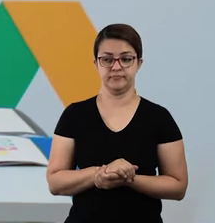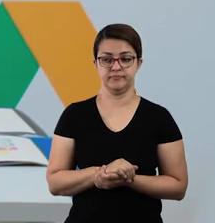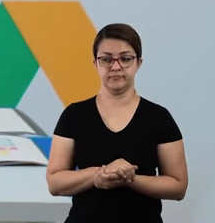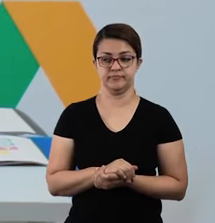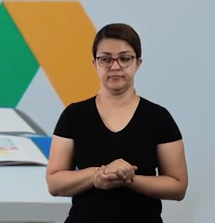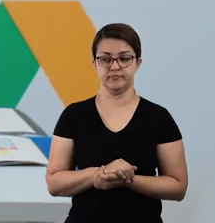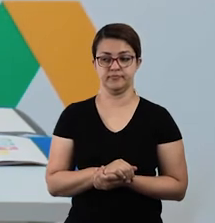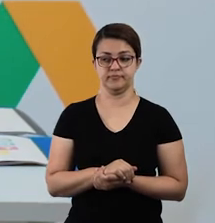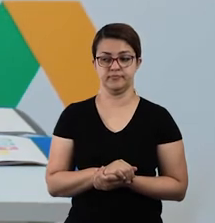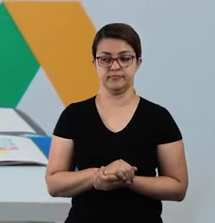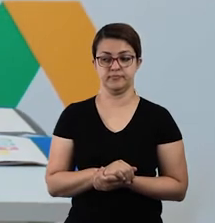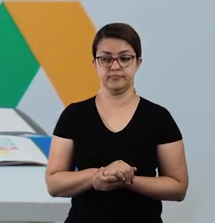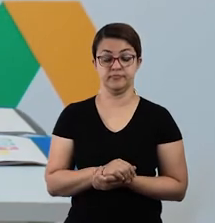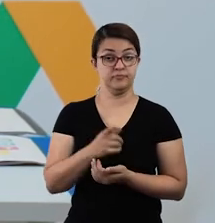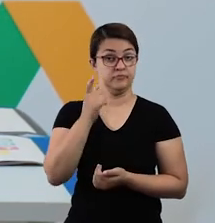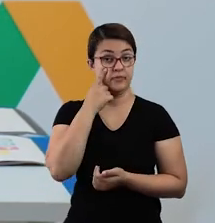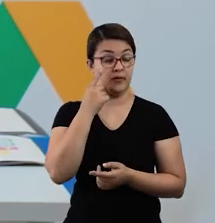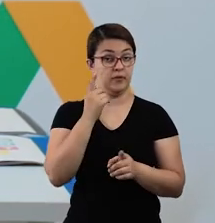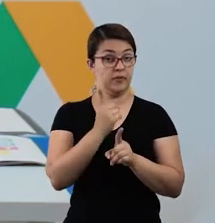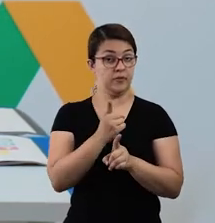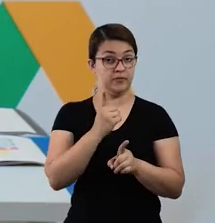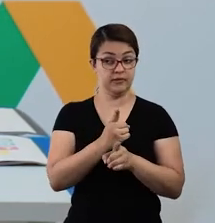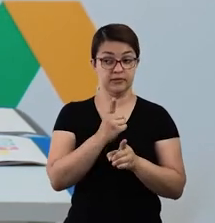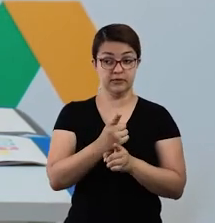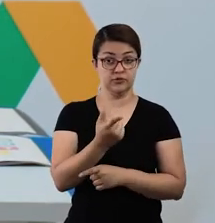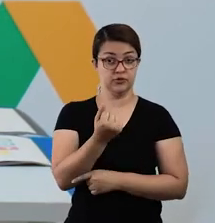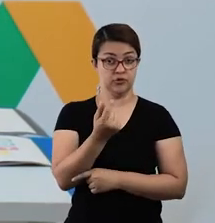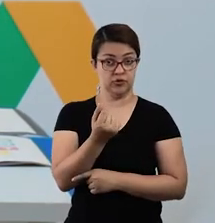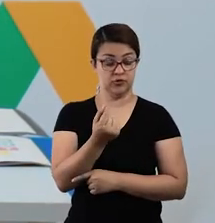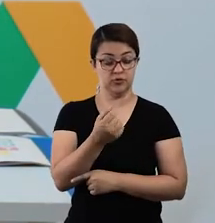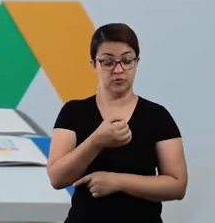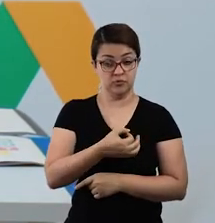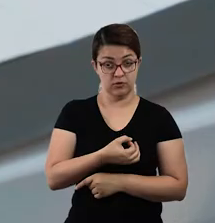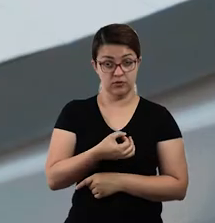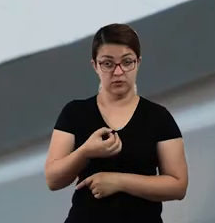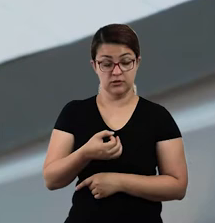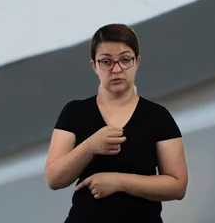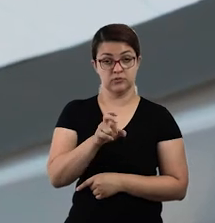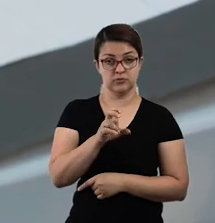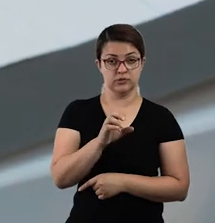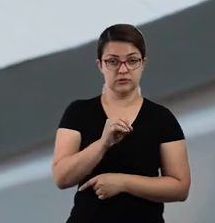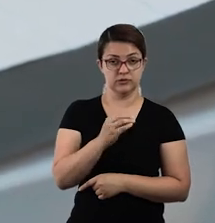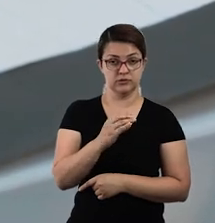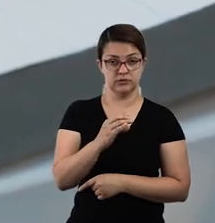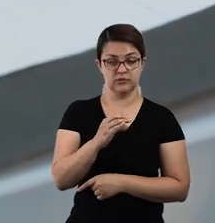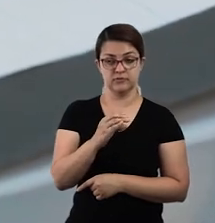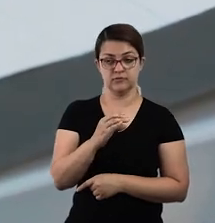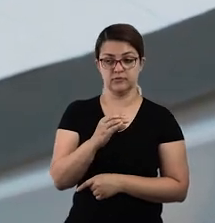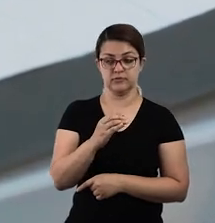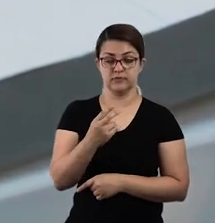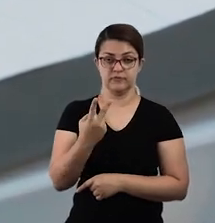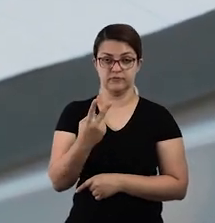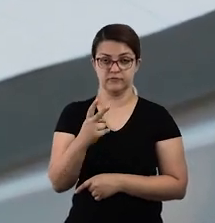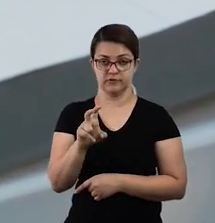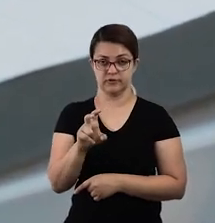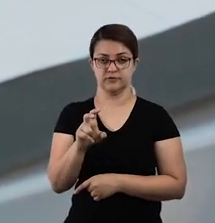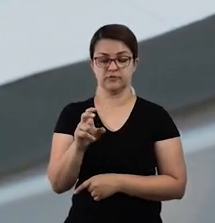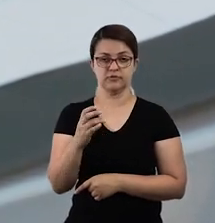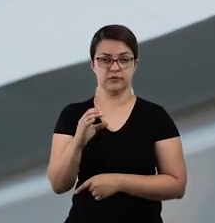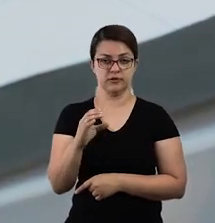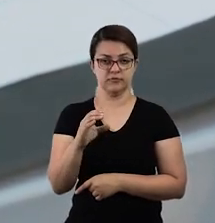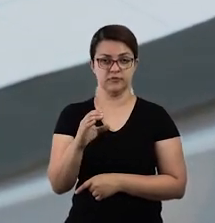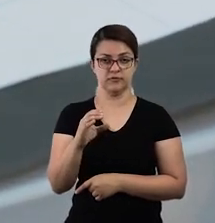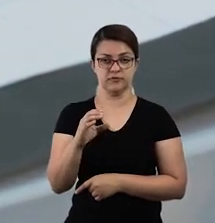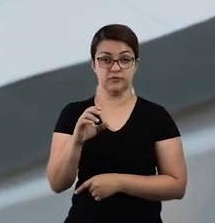vocês vão se deparar com essas quantidades aqui, essas moedas. Tem a moeda de 50 centavos, a moeda de 25